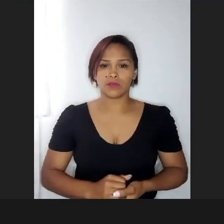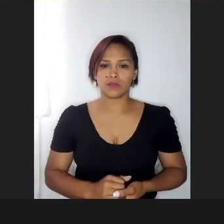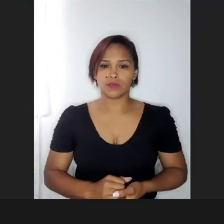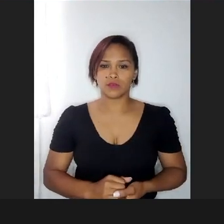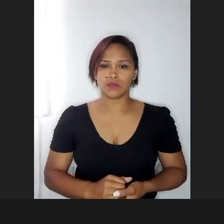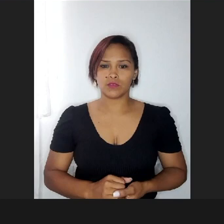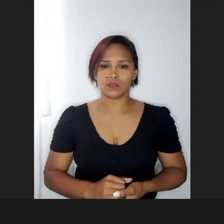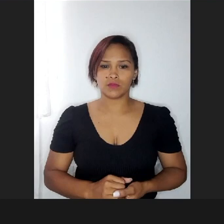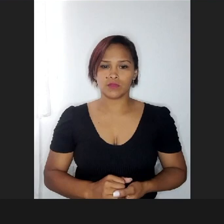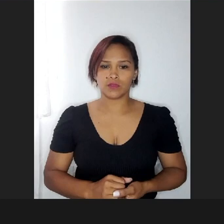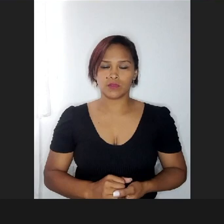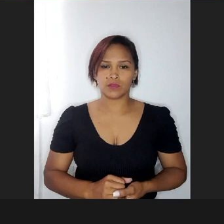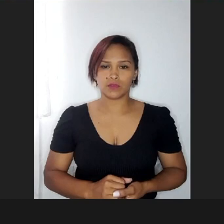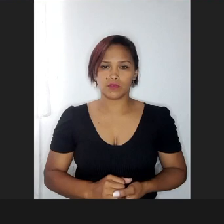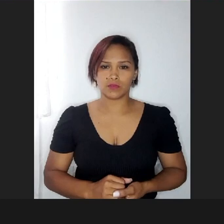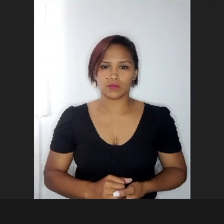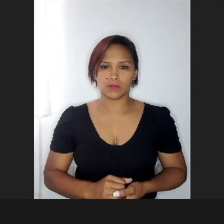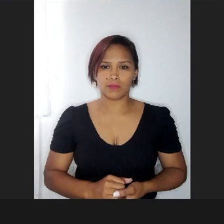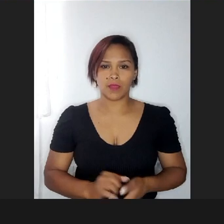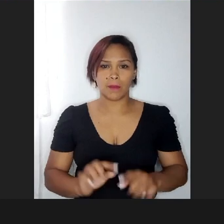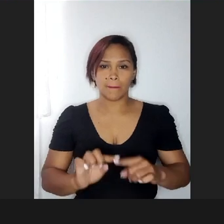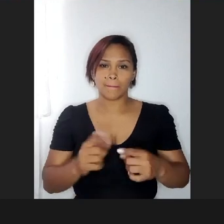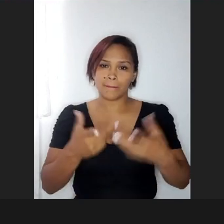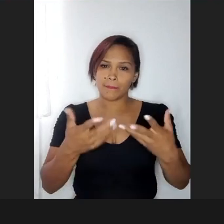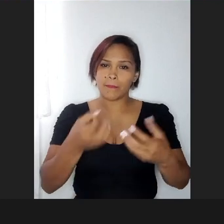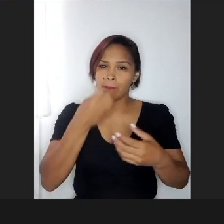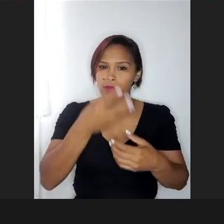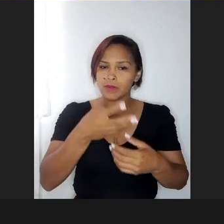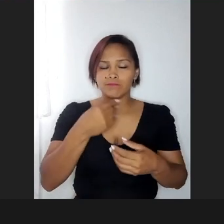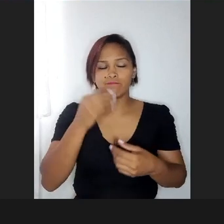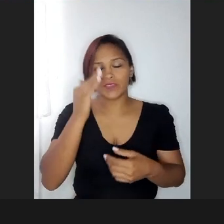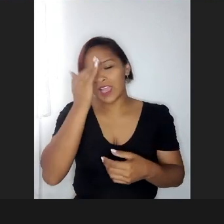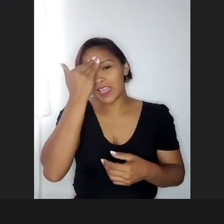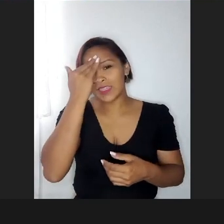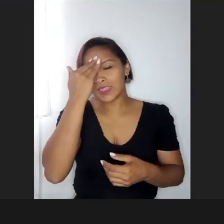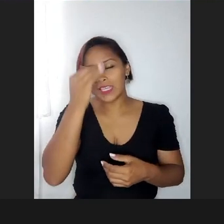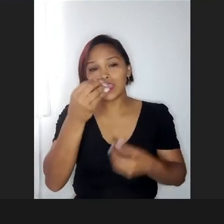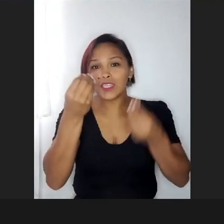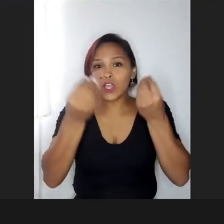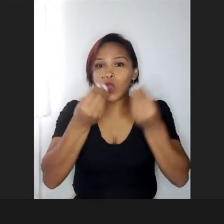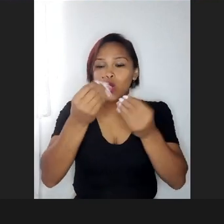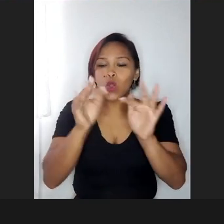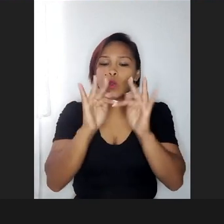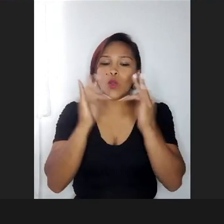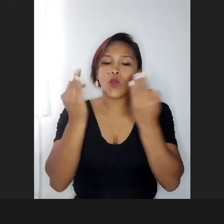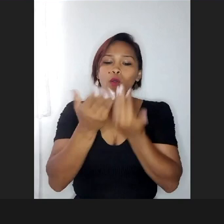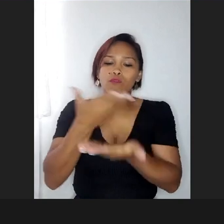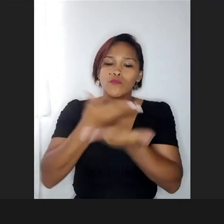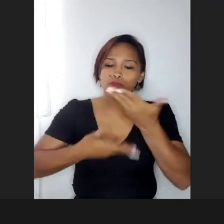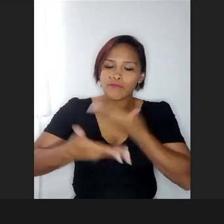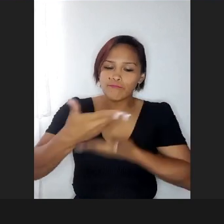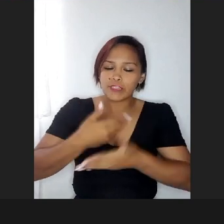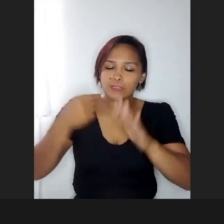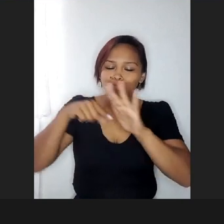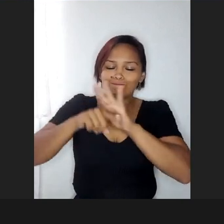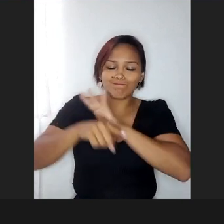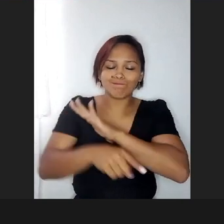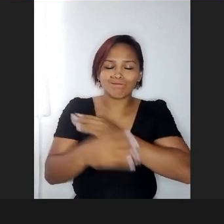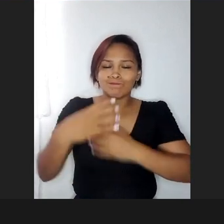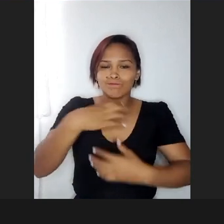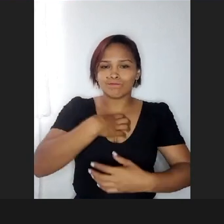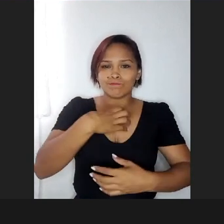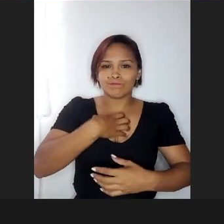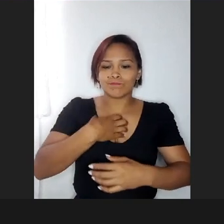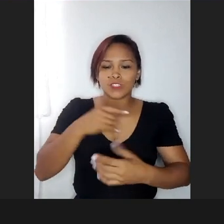bem denso, né, mas vale a pena para você, para entender a profundidade das famílias, é, em relação aos